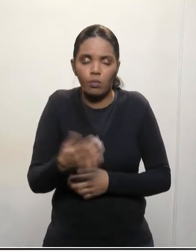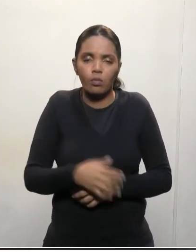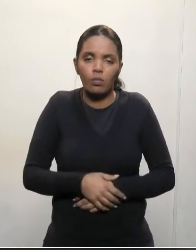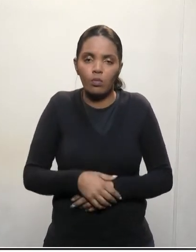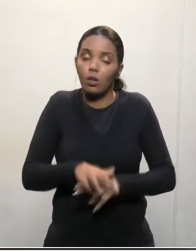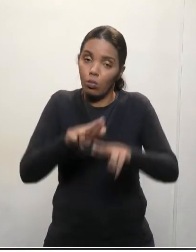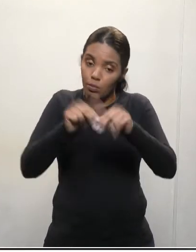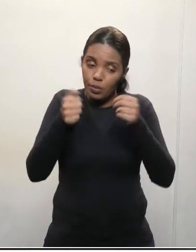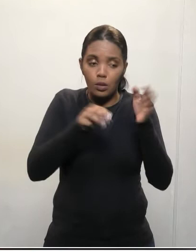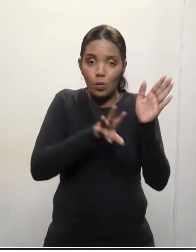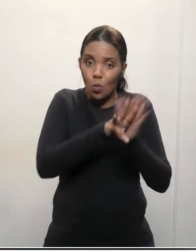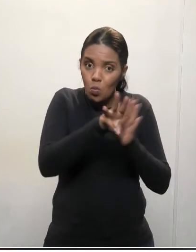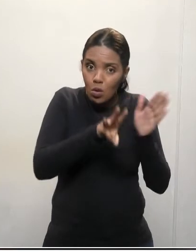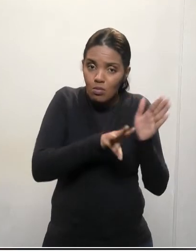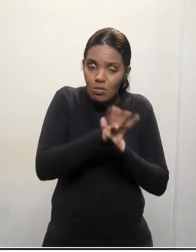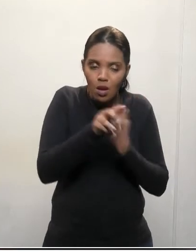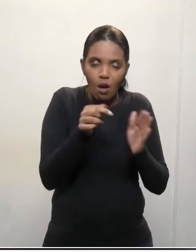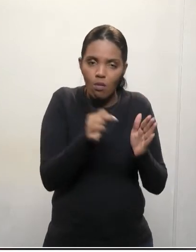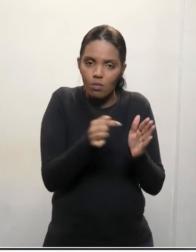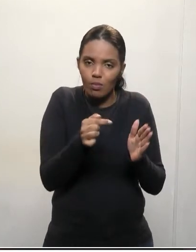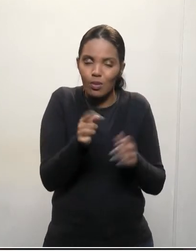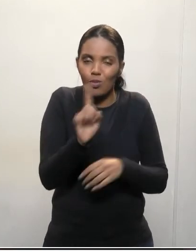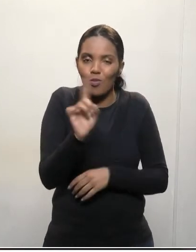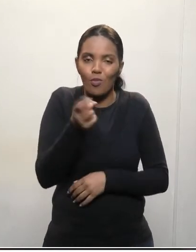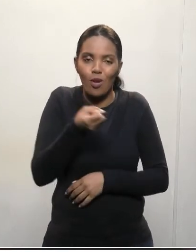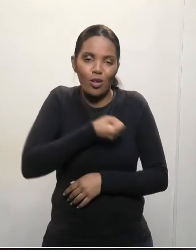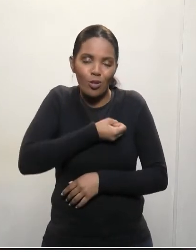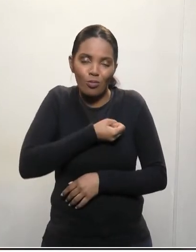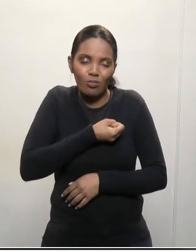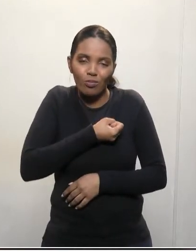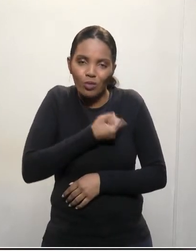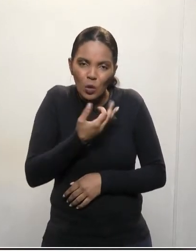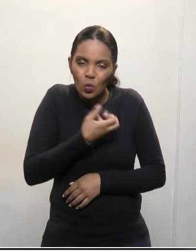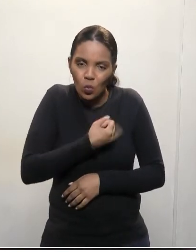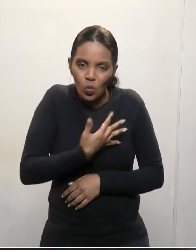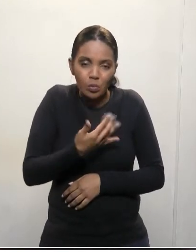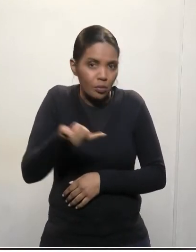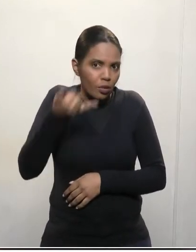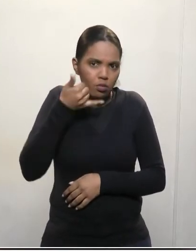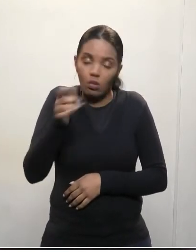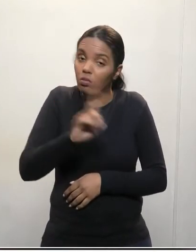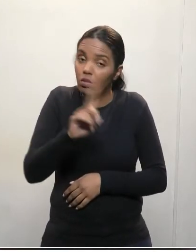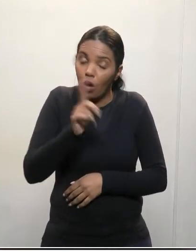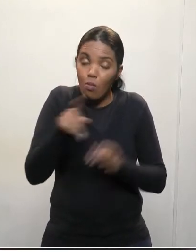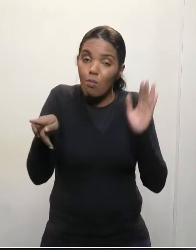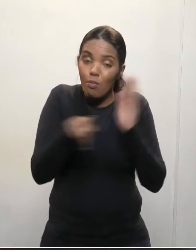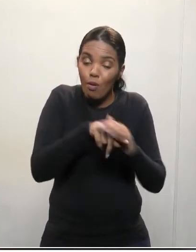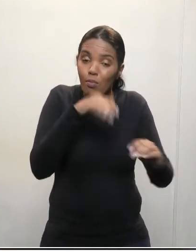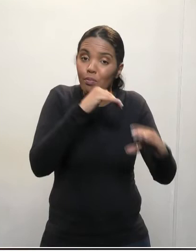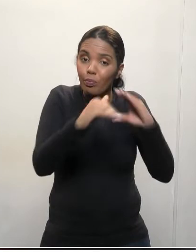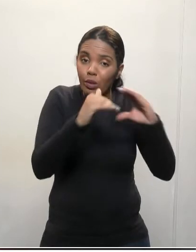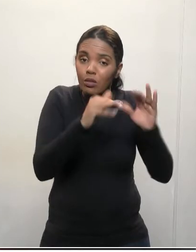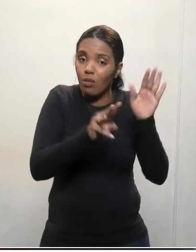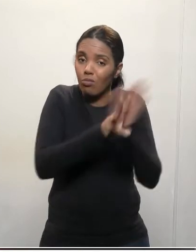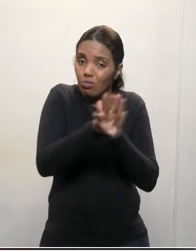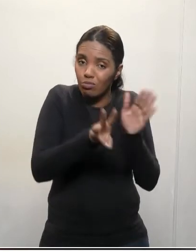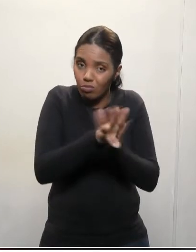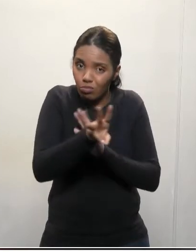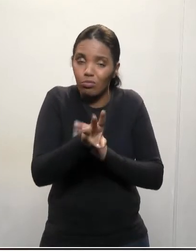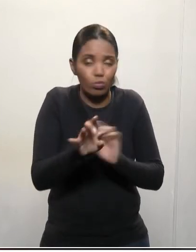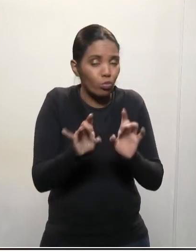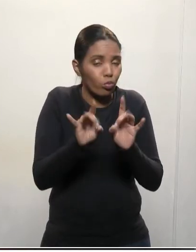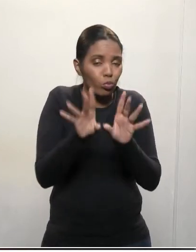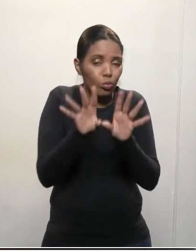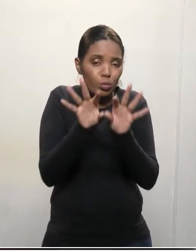Então, o WhatsApp, ele não vai ser um WhatsApp para ligar, ele vai ser um WhatsApp simplesmente de